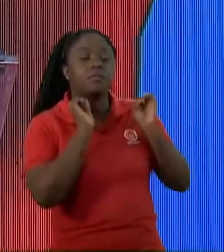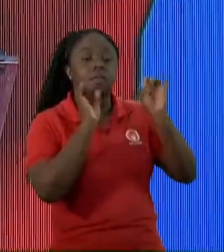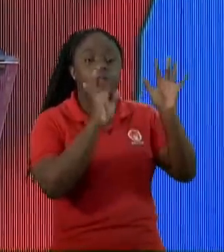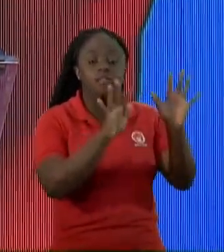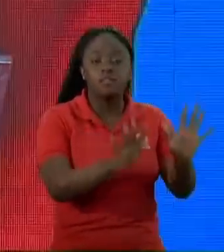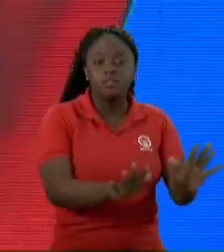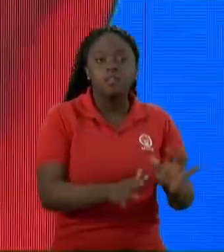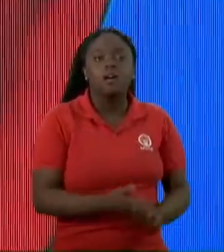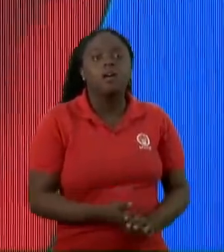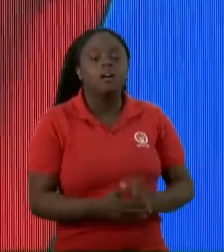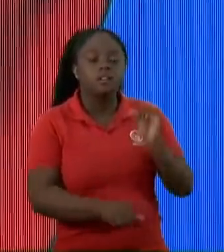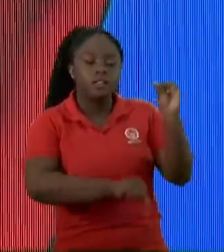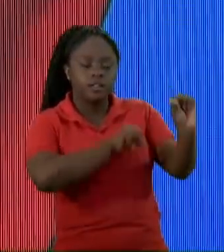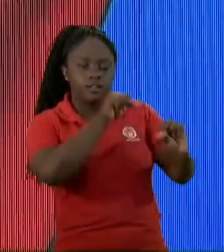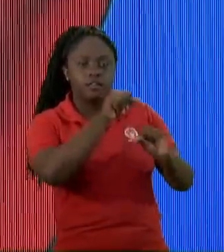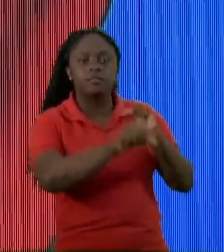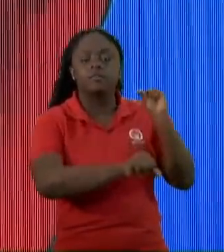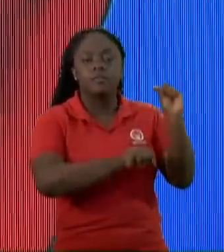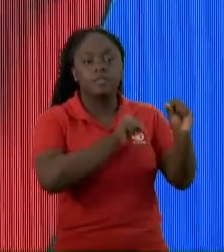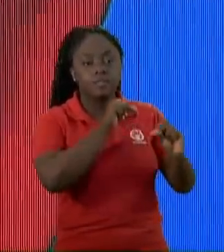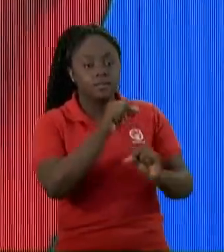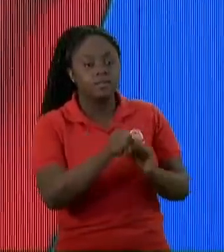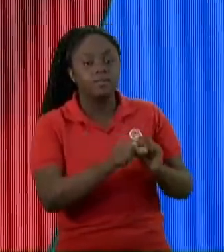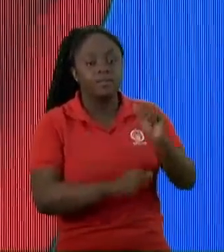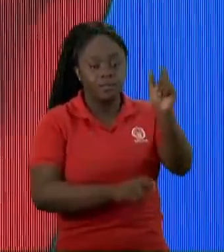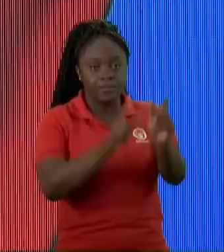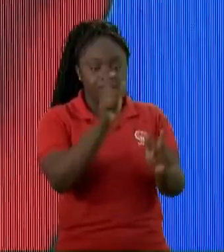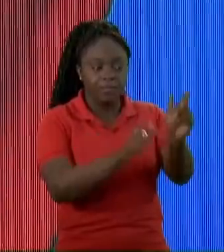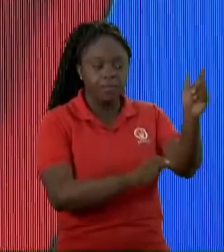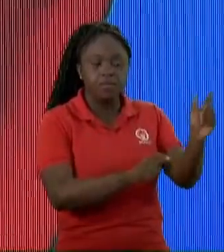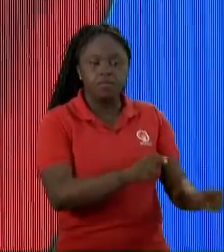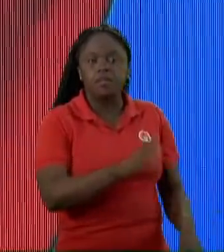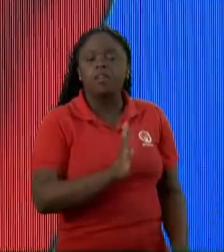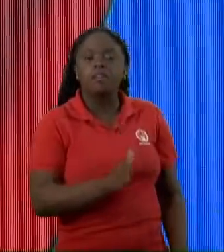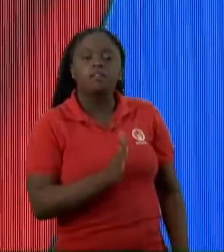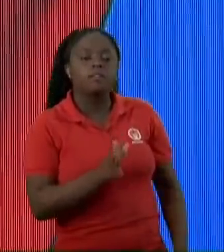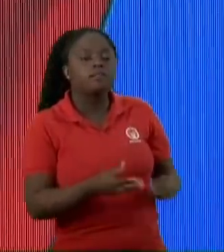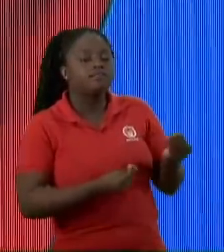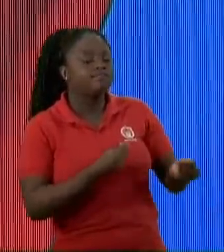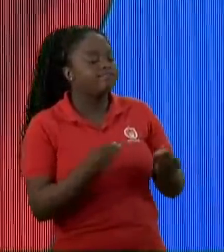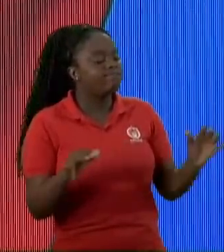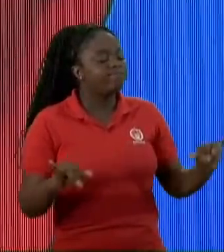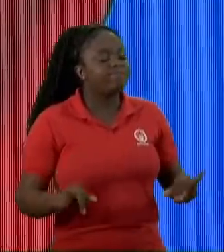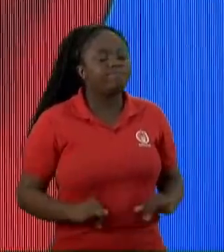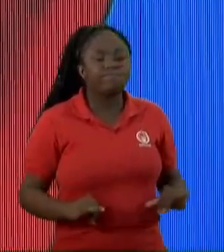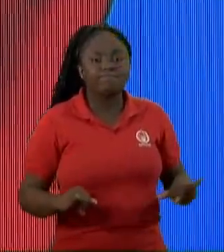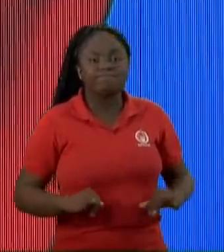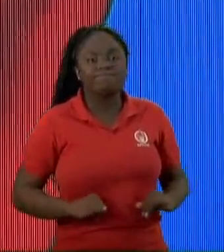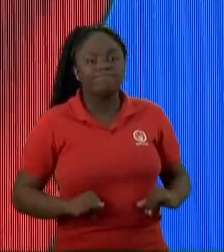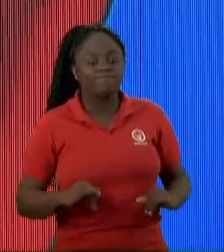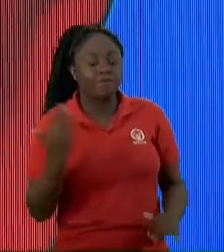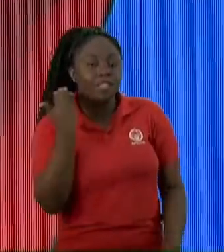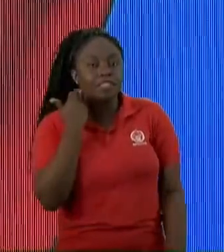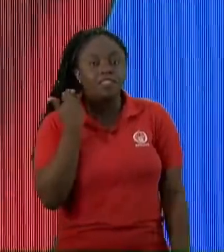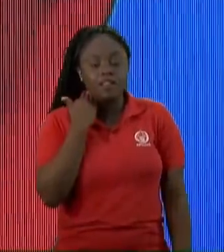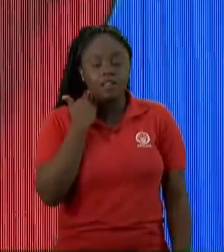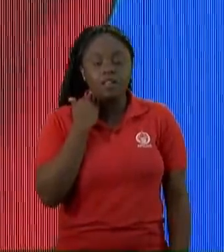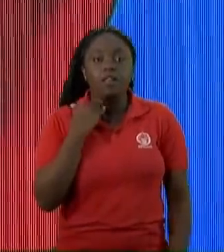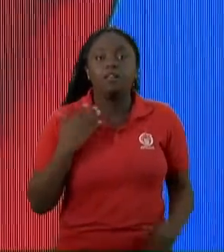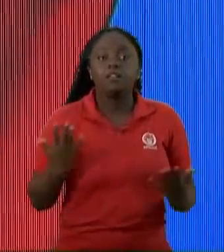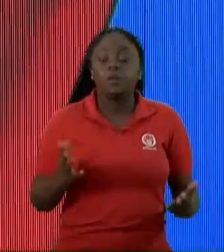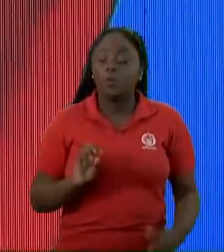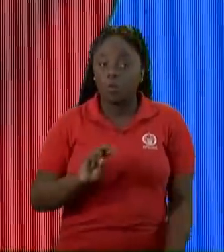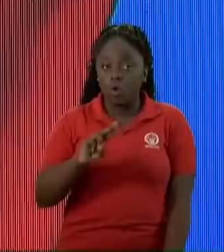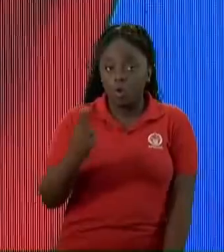Resolveu levar Transformação Pra pessoas Que já não estavam Suportando mais Então Ou você